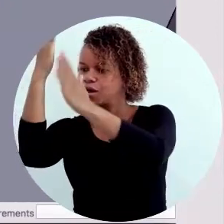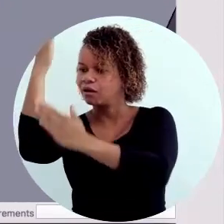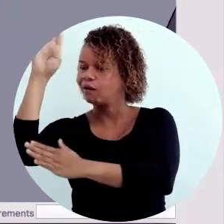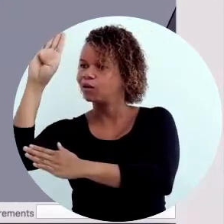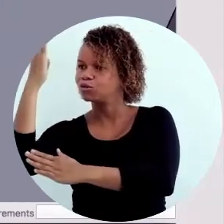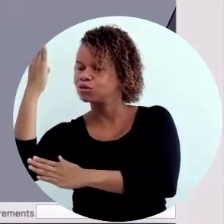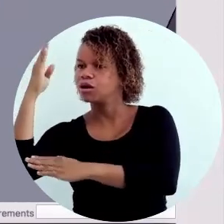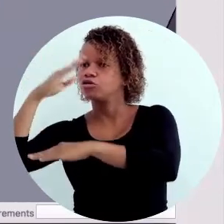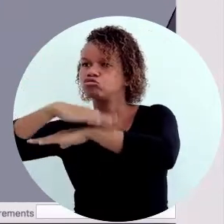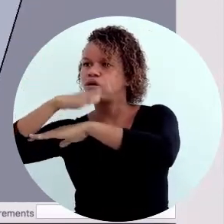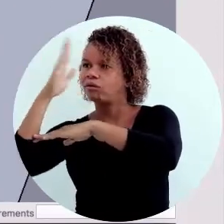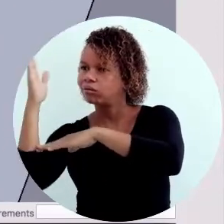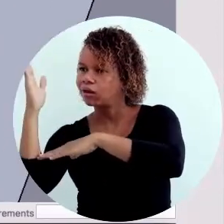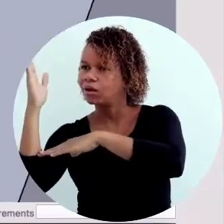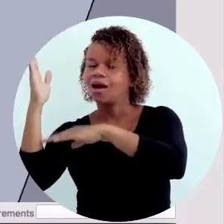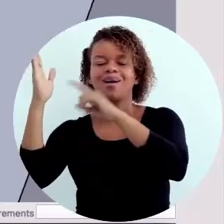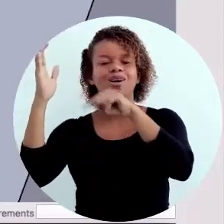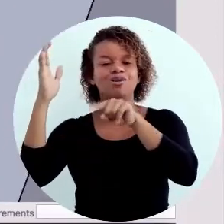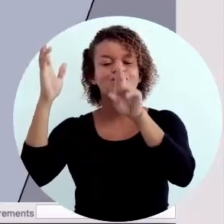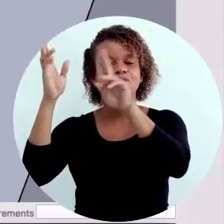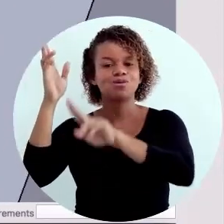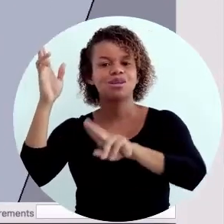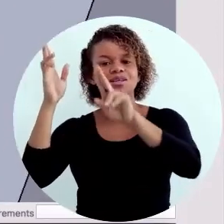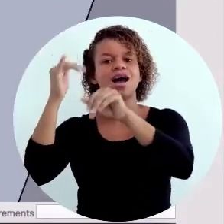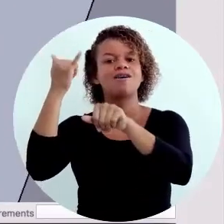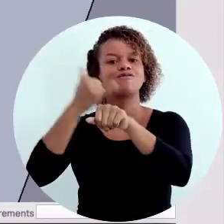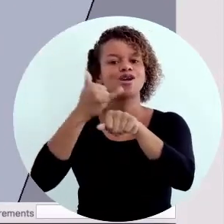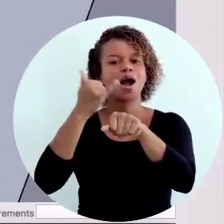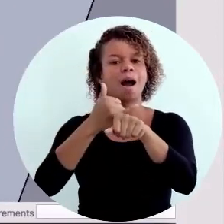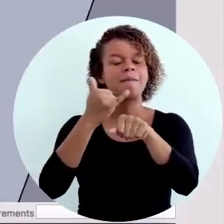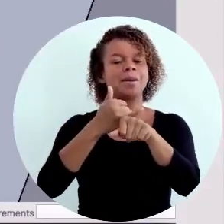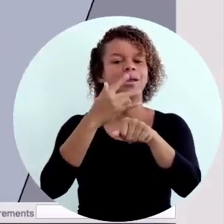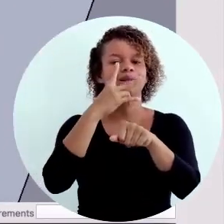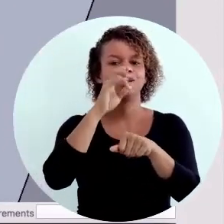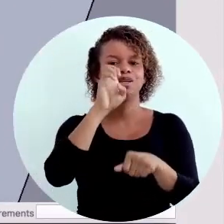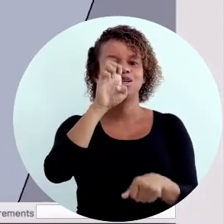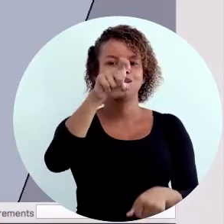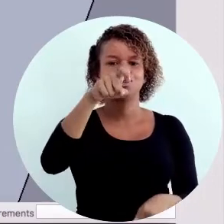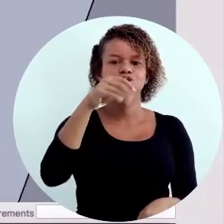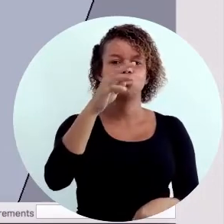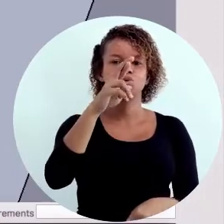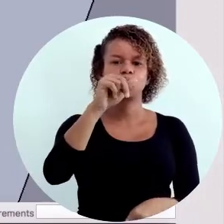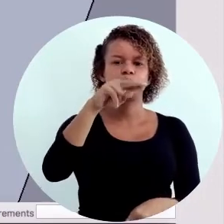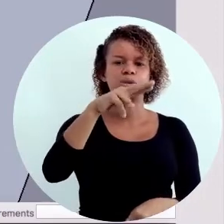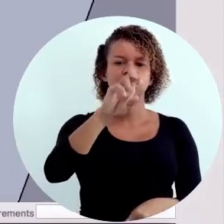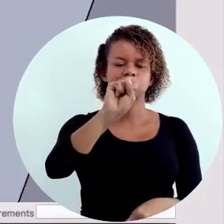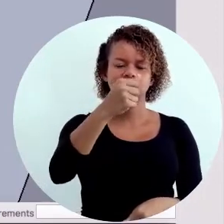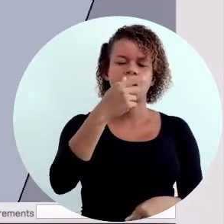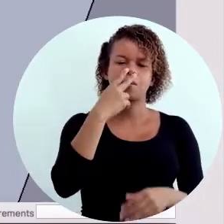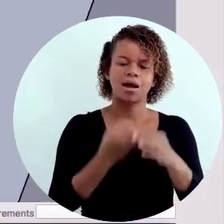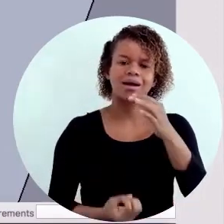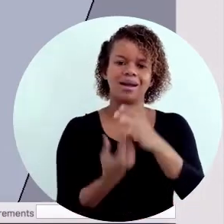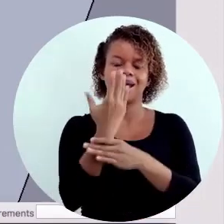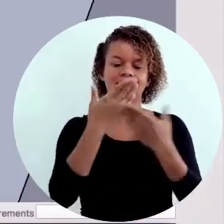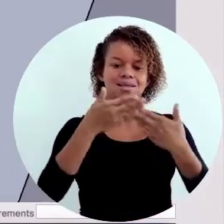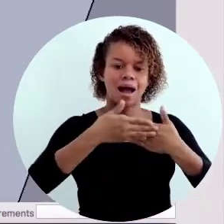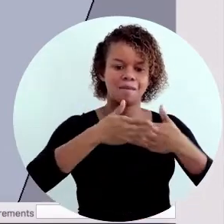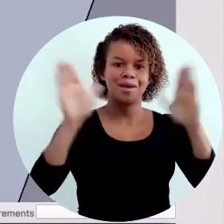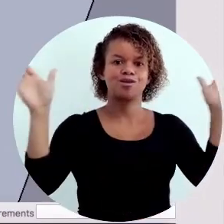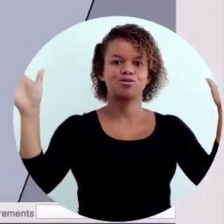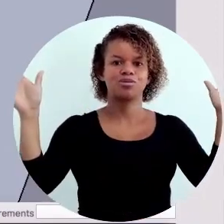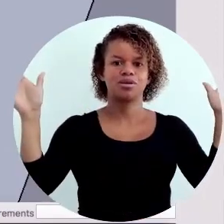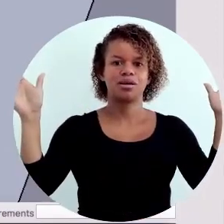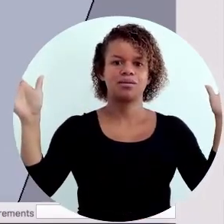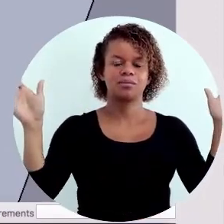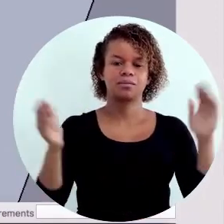da parede do banheiro, a janela. E eu vou utilizar a ferramenta de extrusão, o Xencoo. Pra poder criar